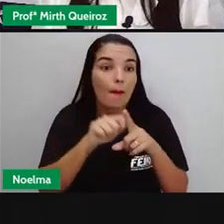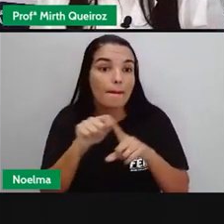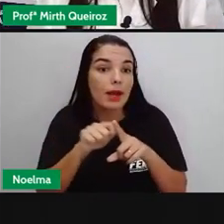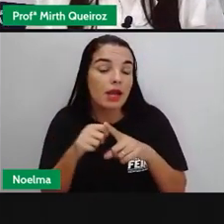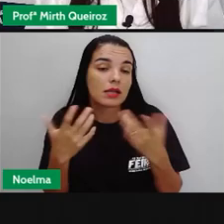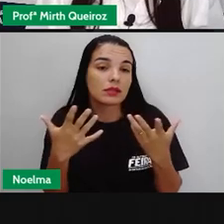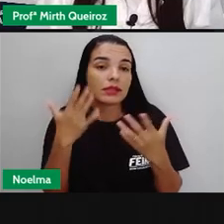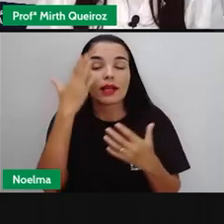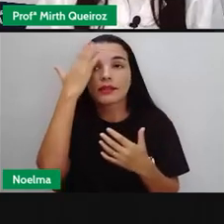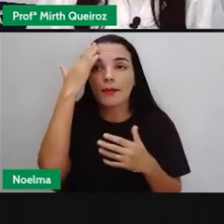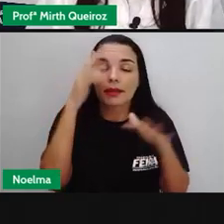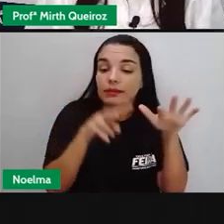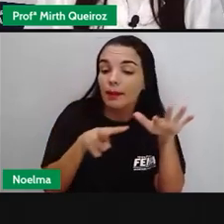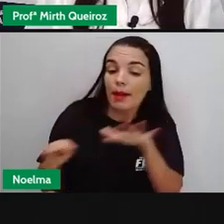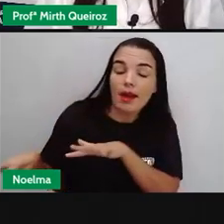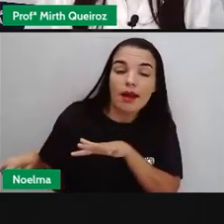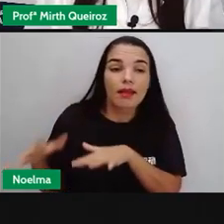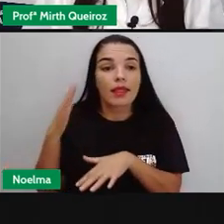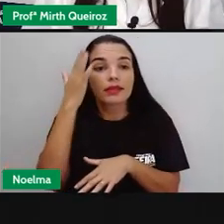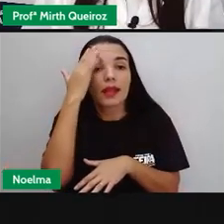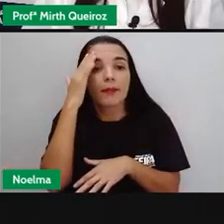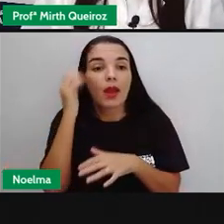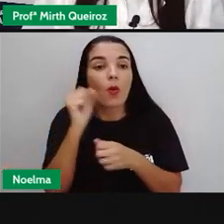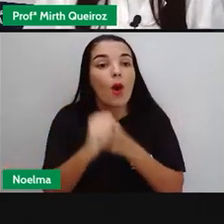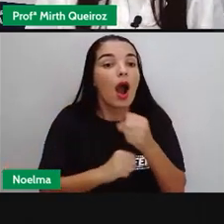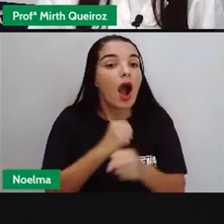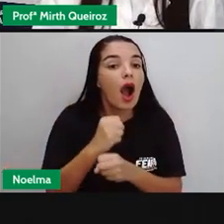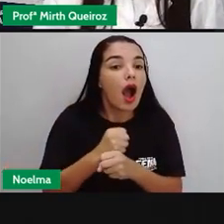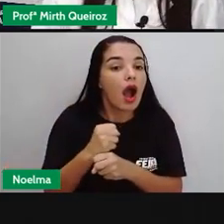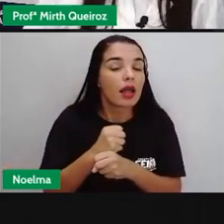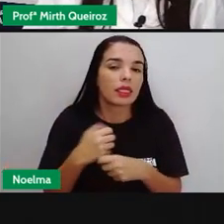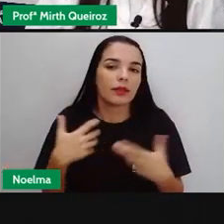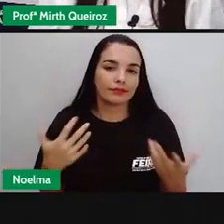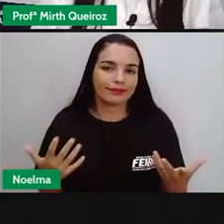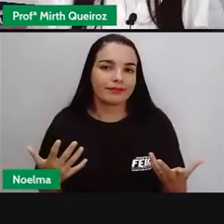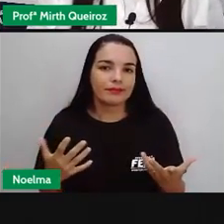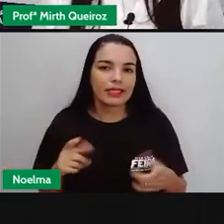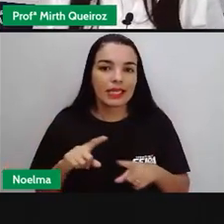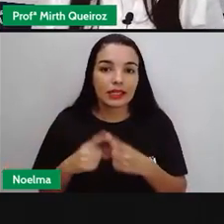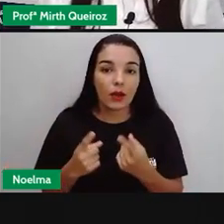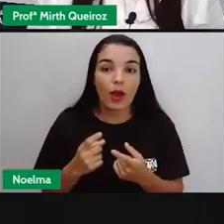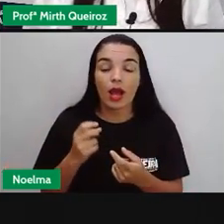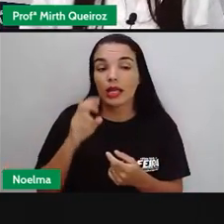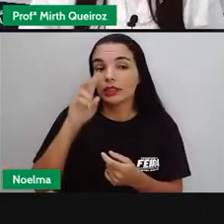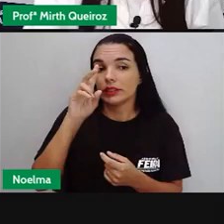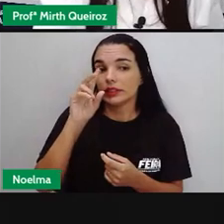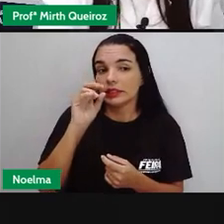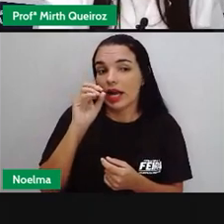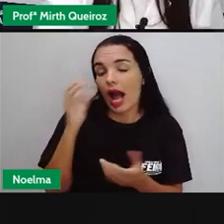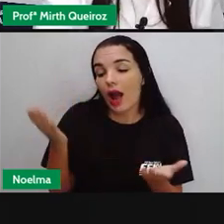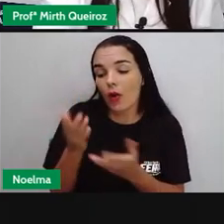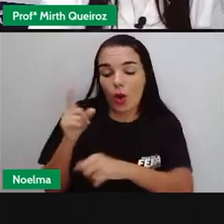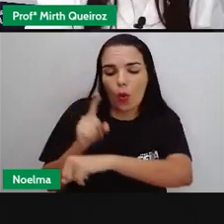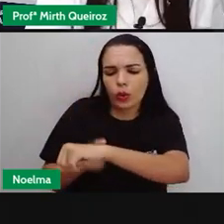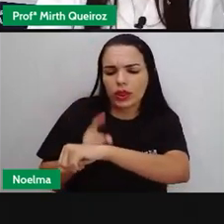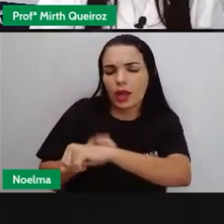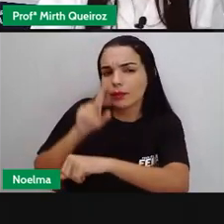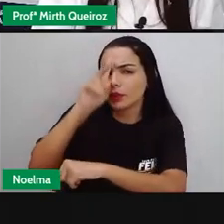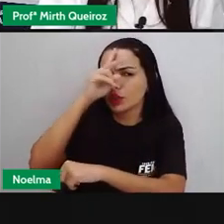semana, o ano Já o tempo histórico está relacionado com mudanças da sociedade